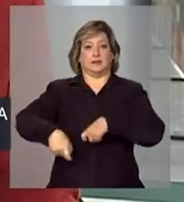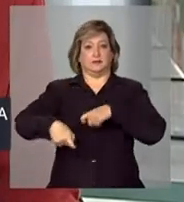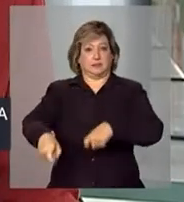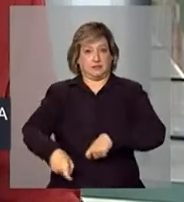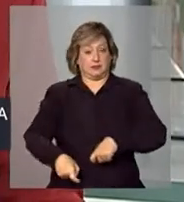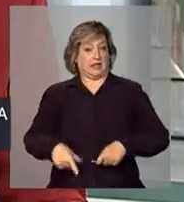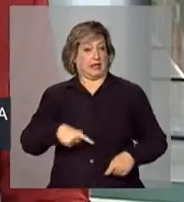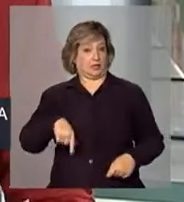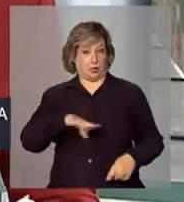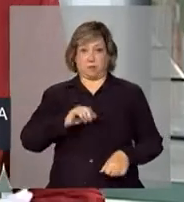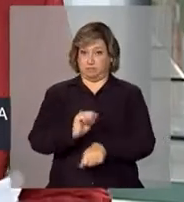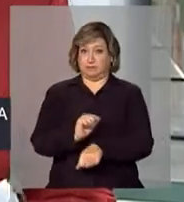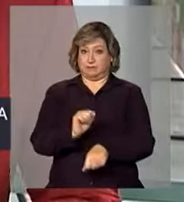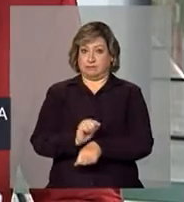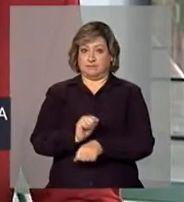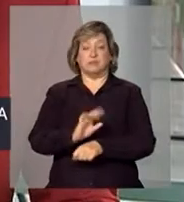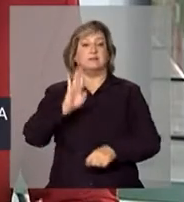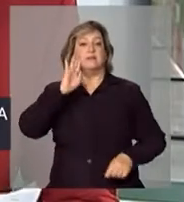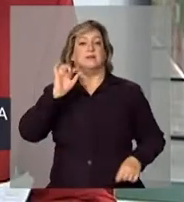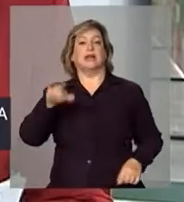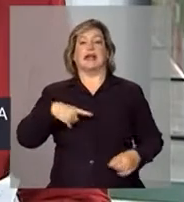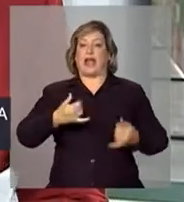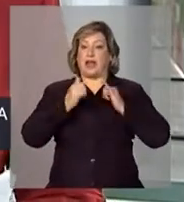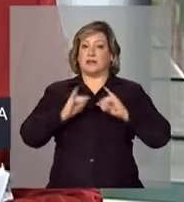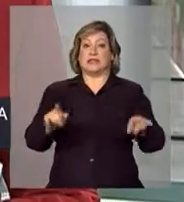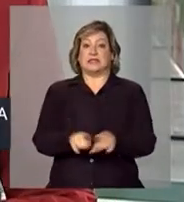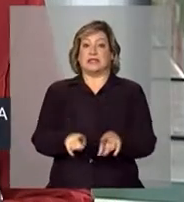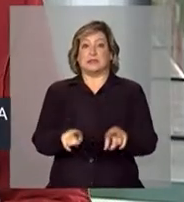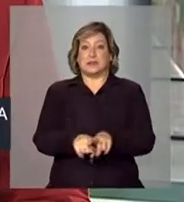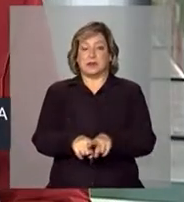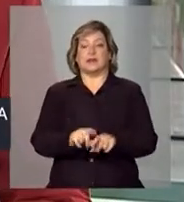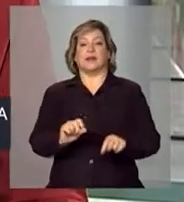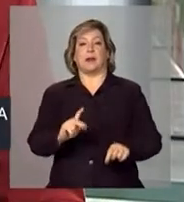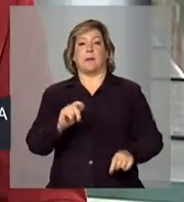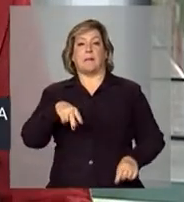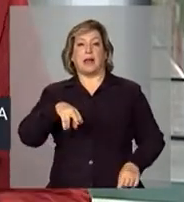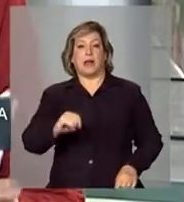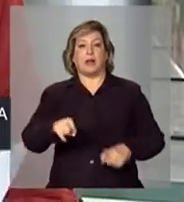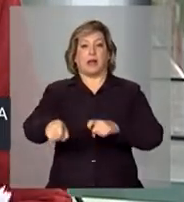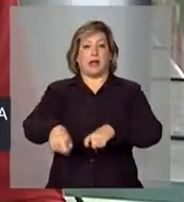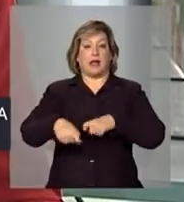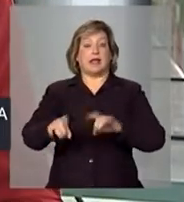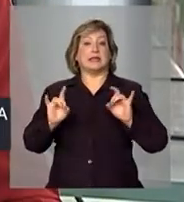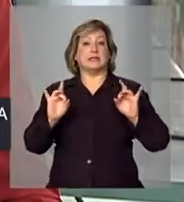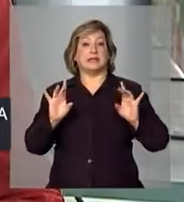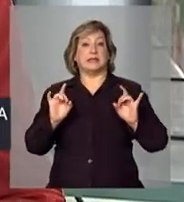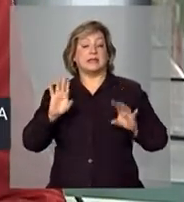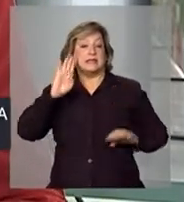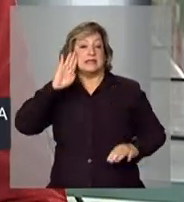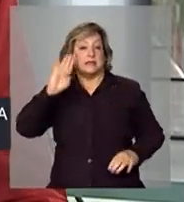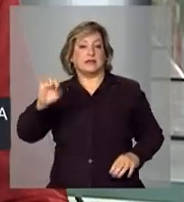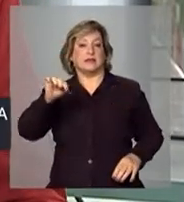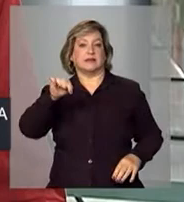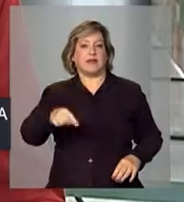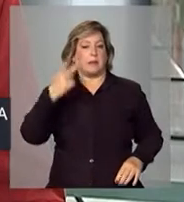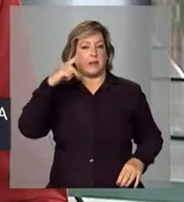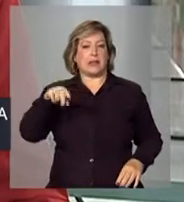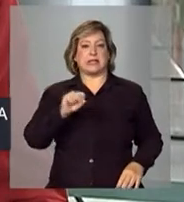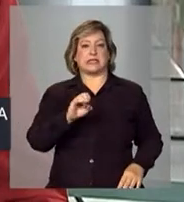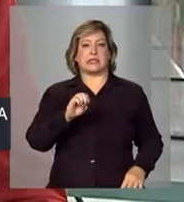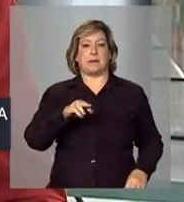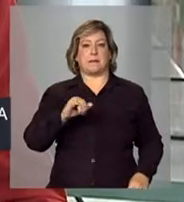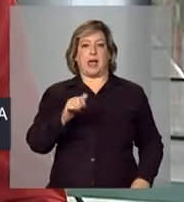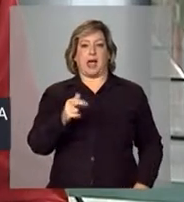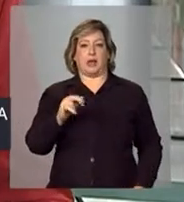E a grande expectativa é que seja anunciado também um Plano Agrícola específico para o semiárido